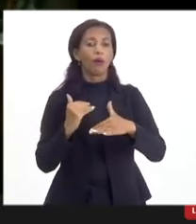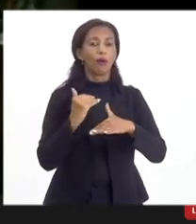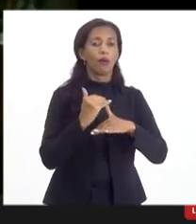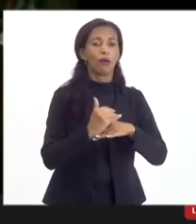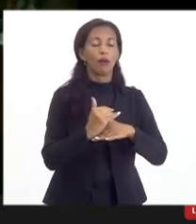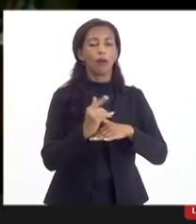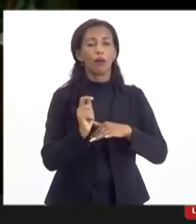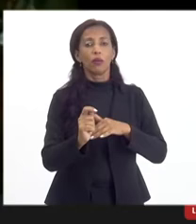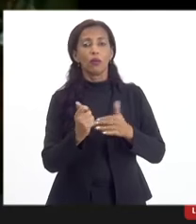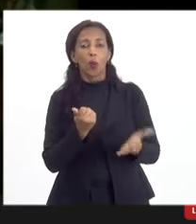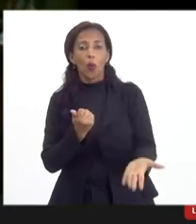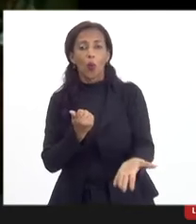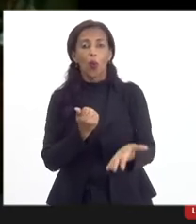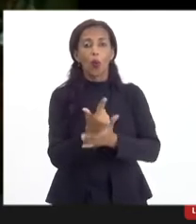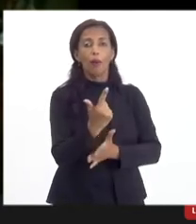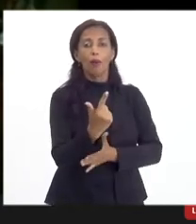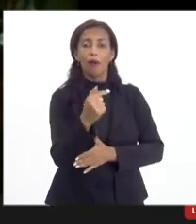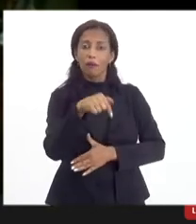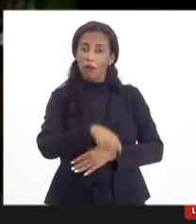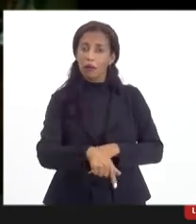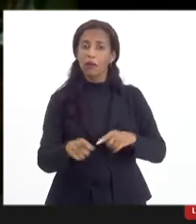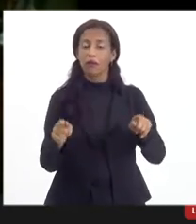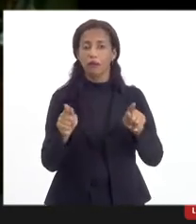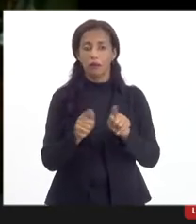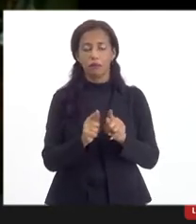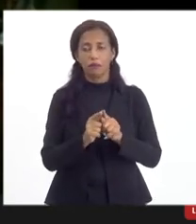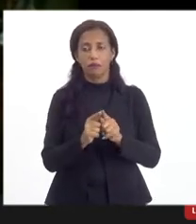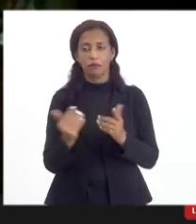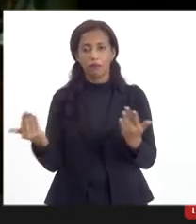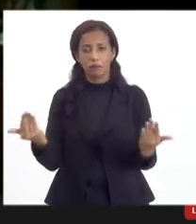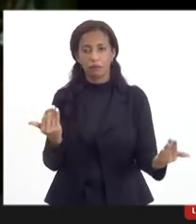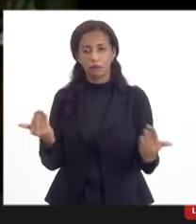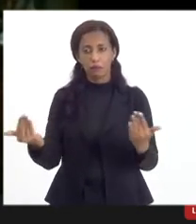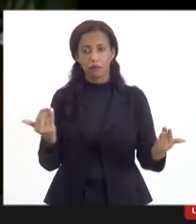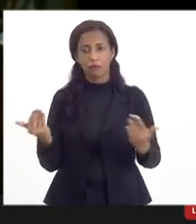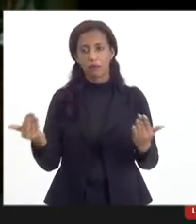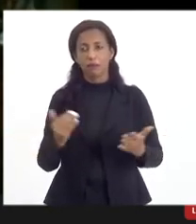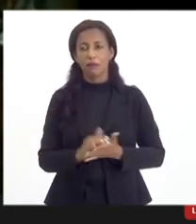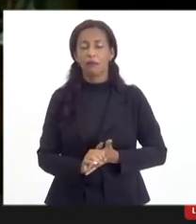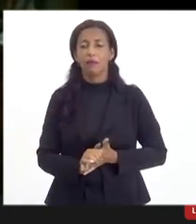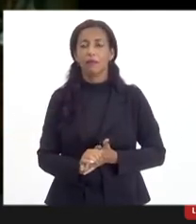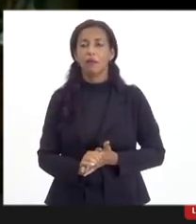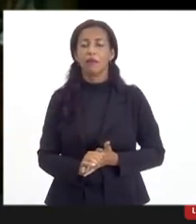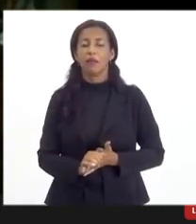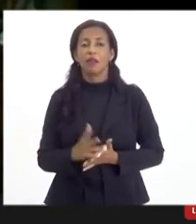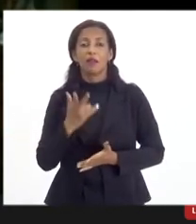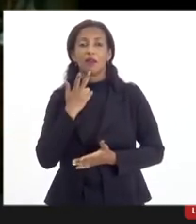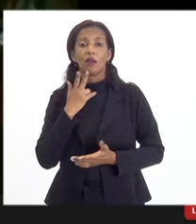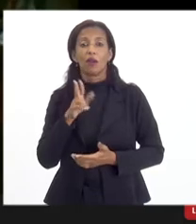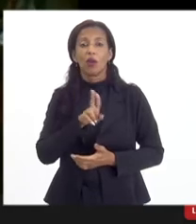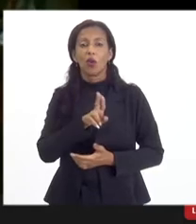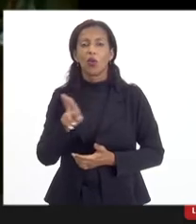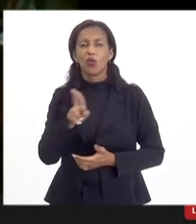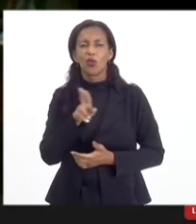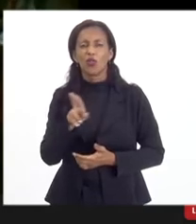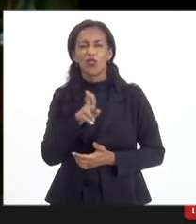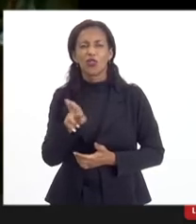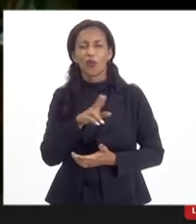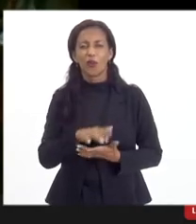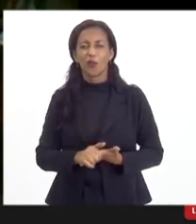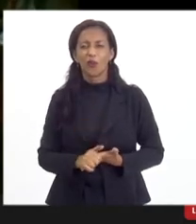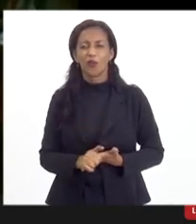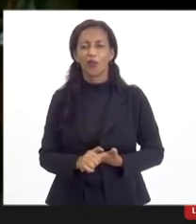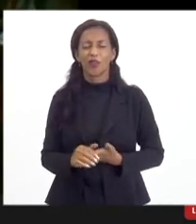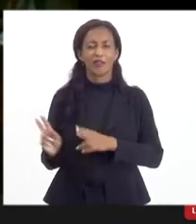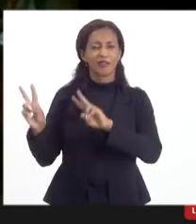daquilo que é comprado aqui, né? Então, é o tal do... Nós chamamos aí também que é um nome que está um pouco desgastado,